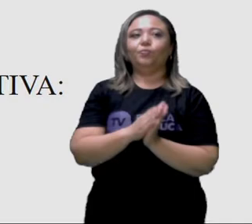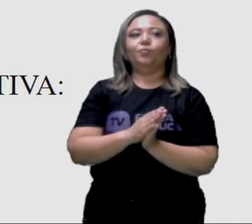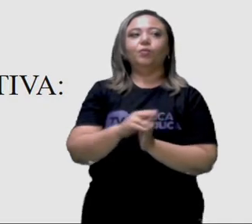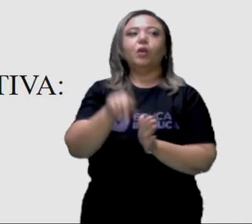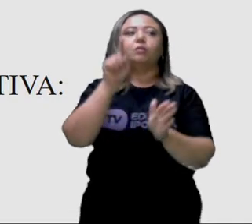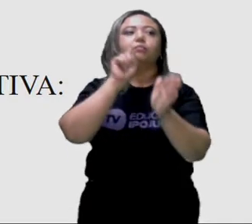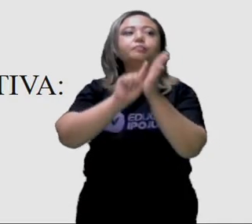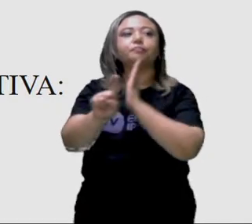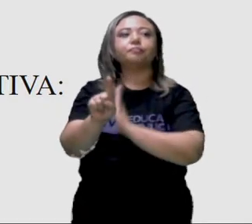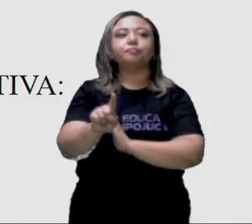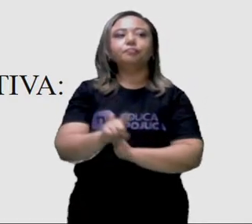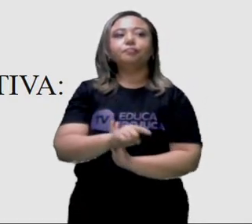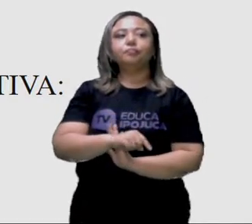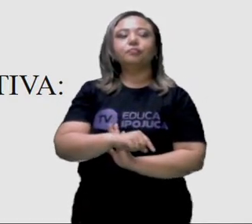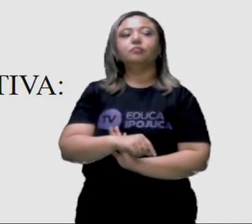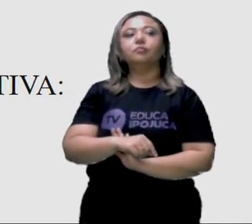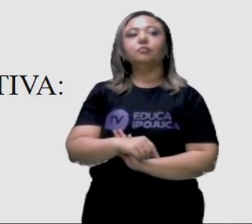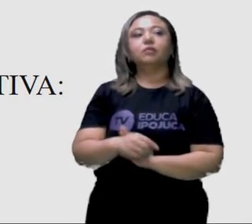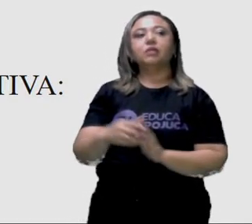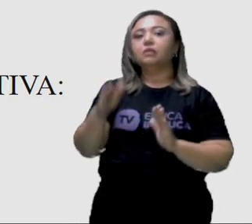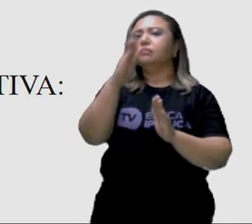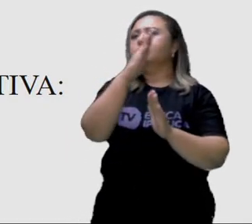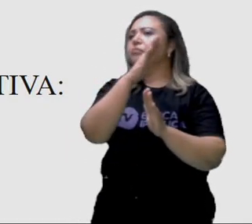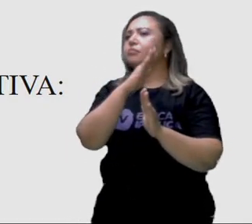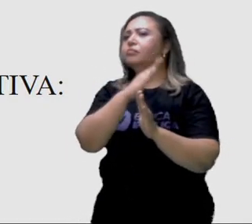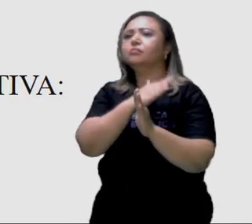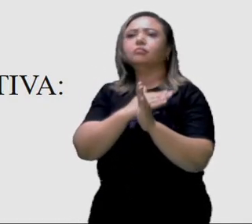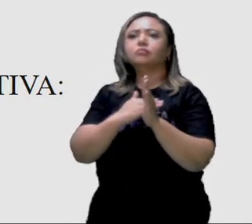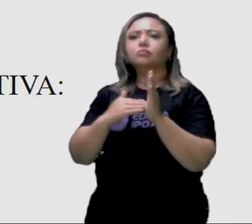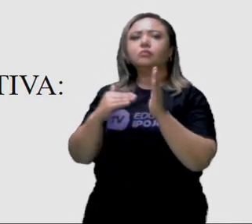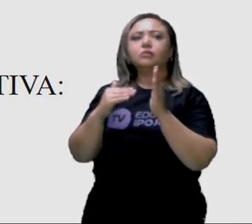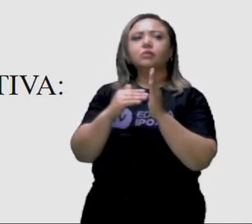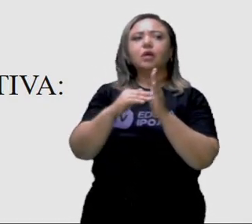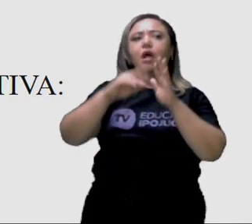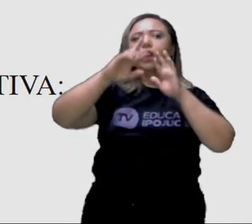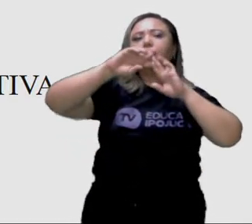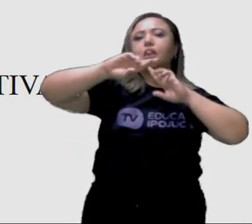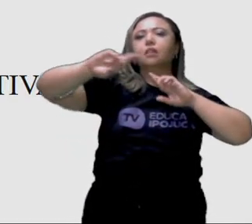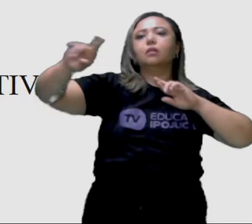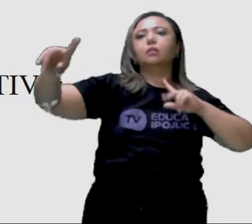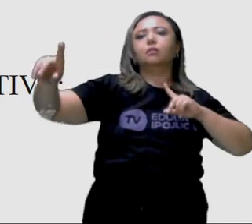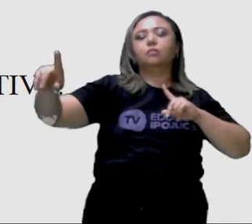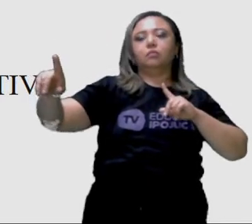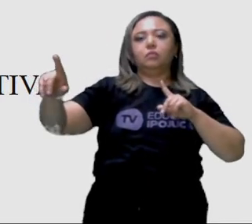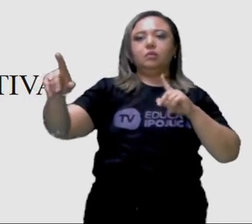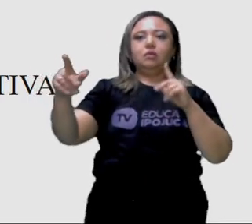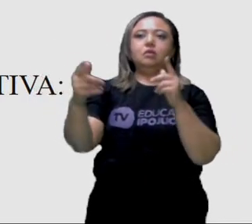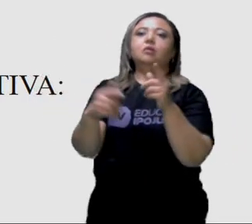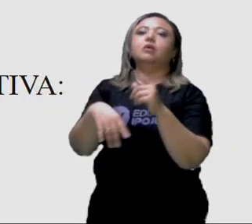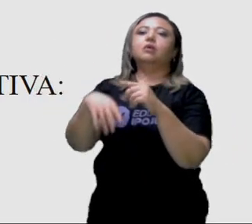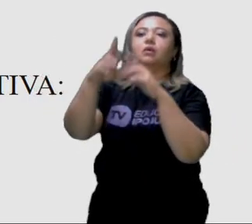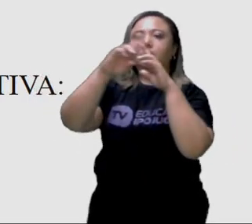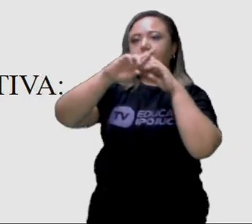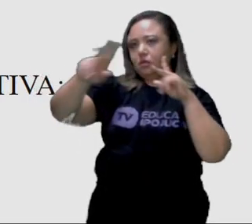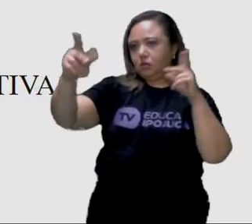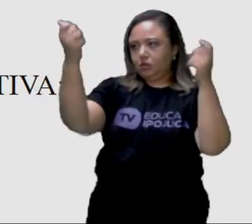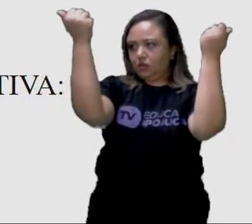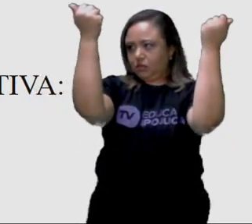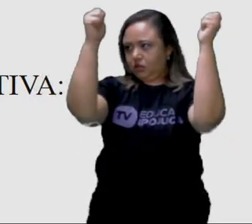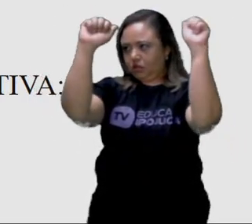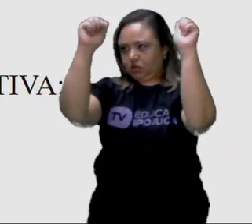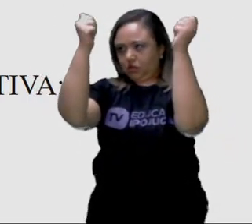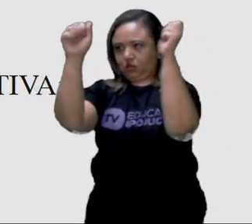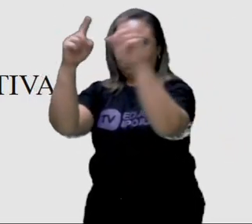É as seguintes perguntas. Em linhas gerais, quais as diferenças entre a ginástica competitiva e a